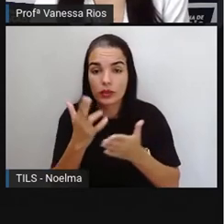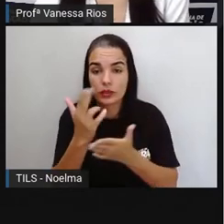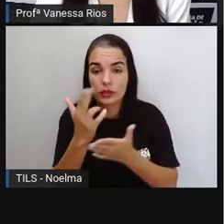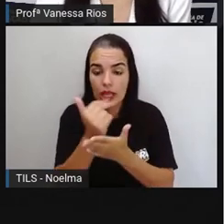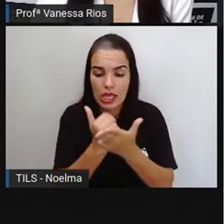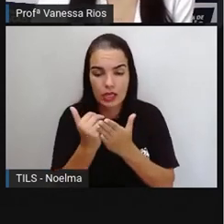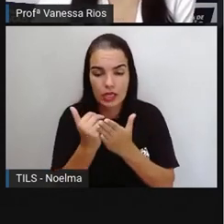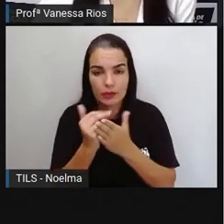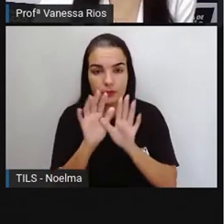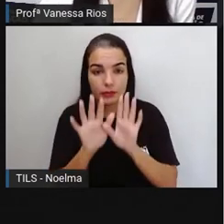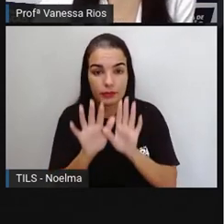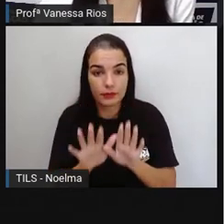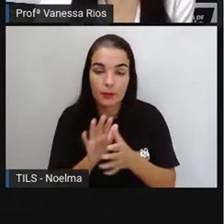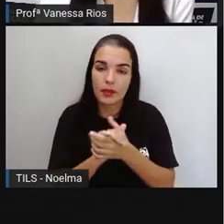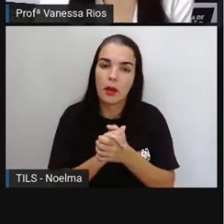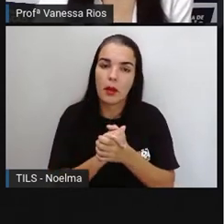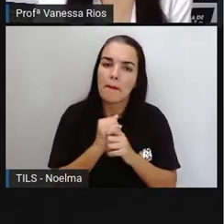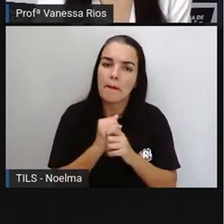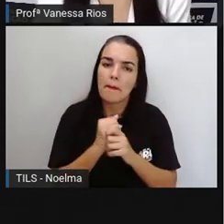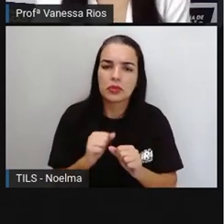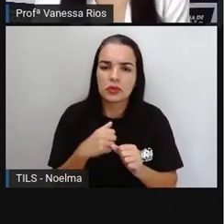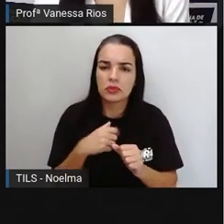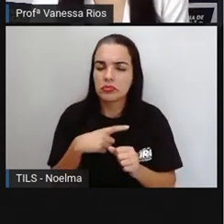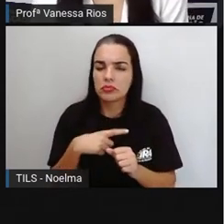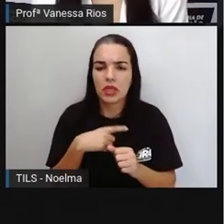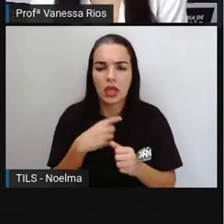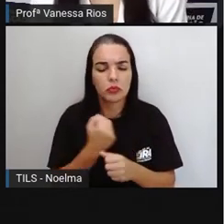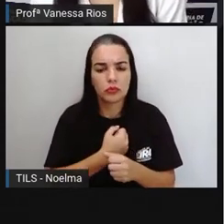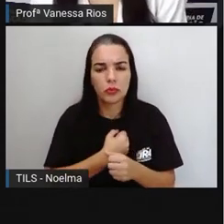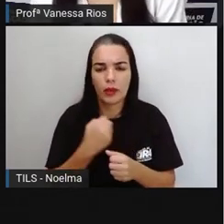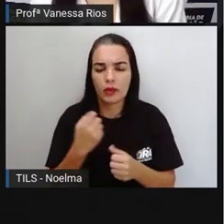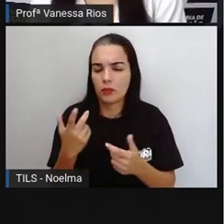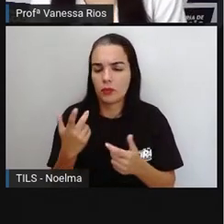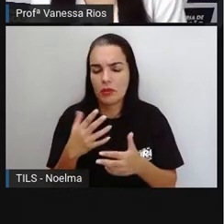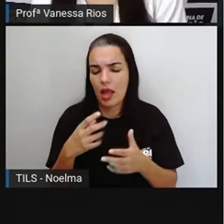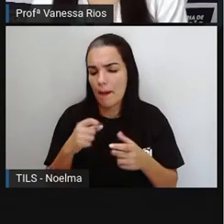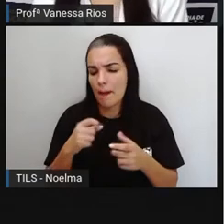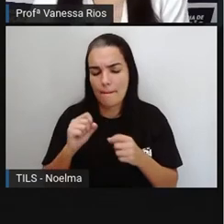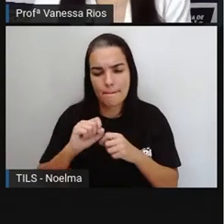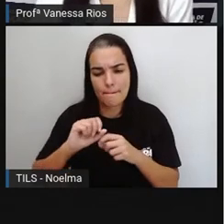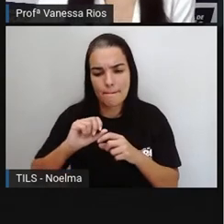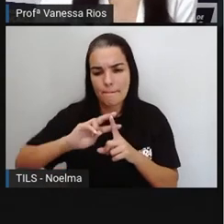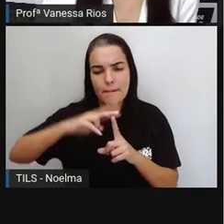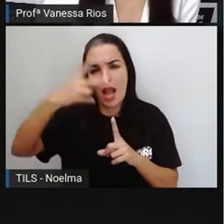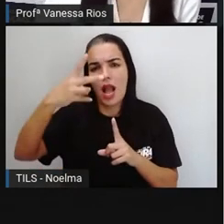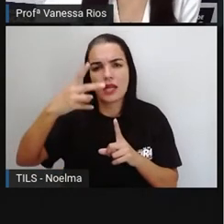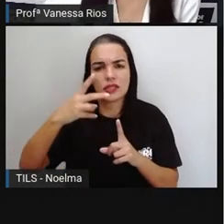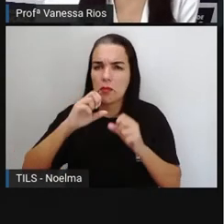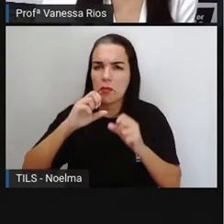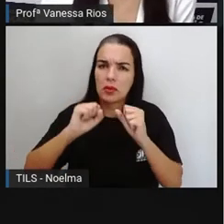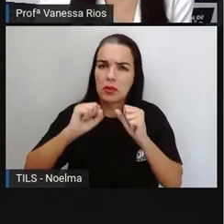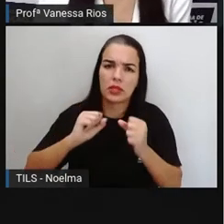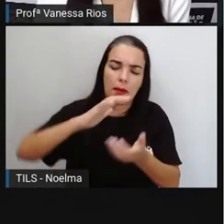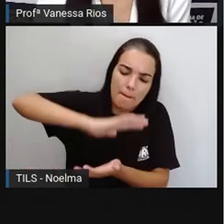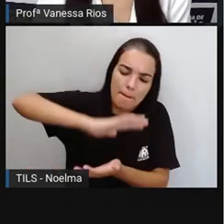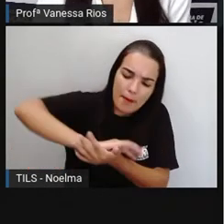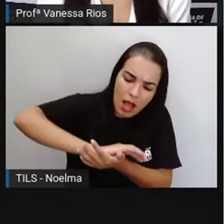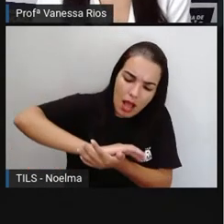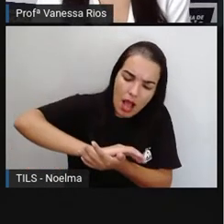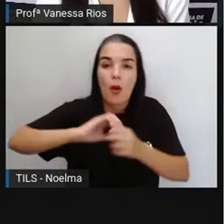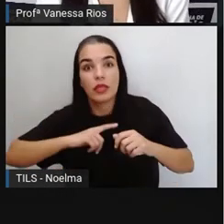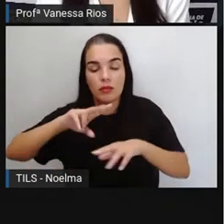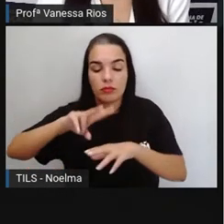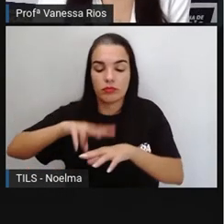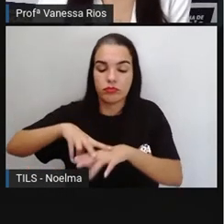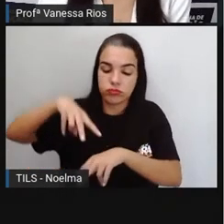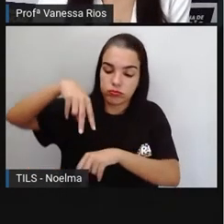10, mas pode fazer com o número de casas maior, ter alguma regra de poder colocar a mão no chão, ter um lugar para descanso. Então, tem